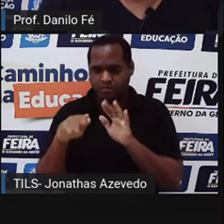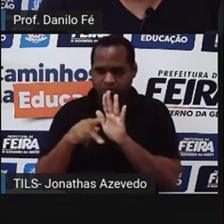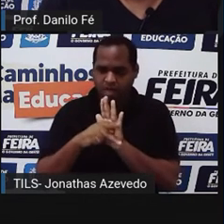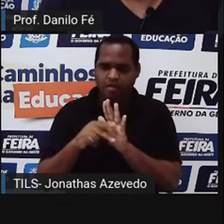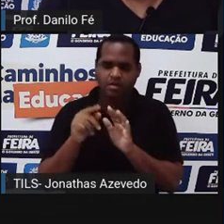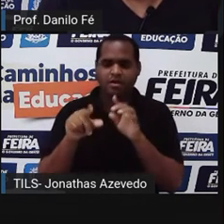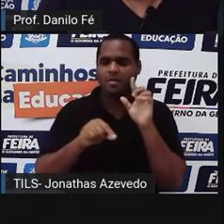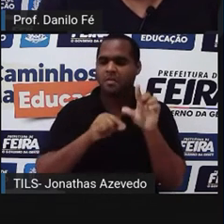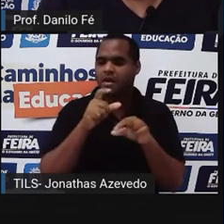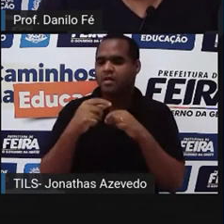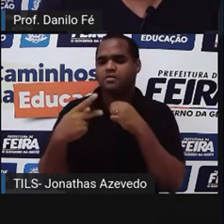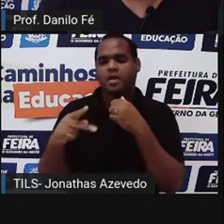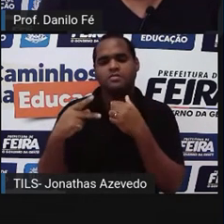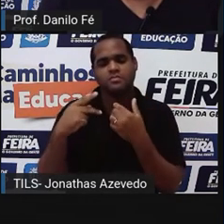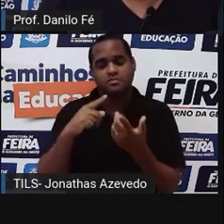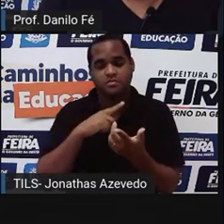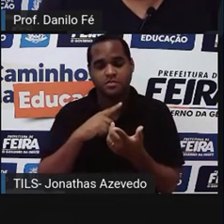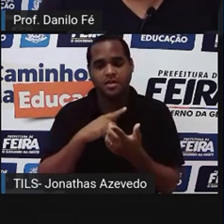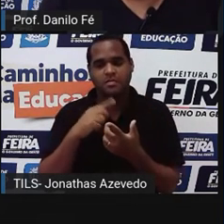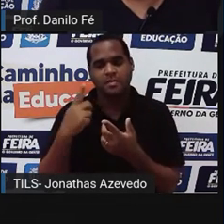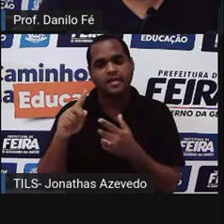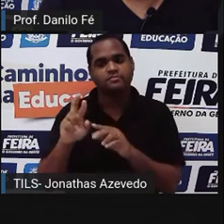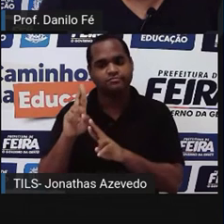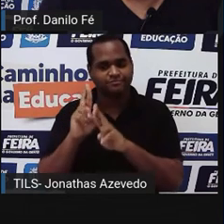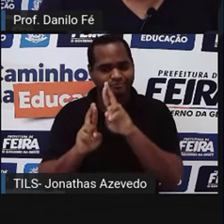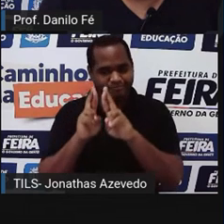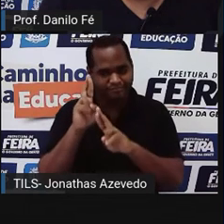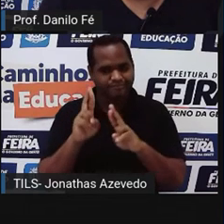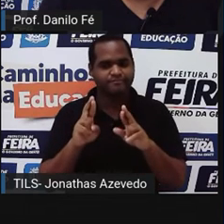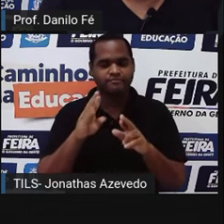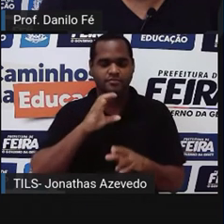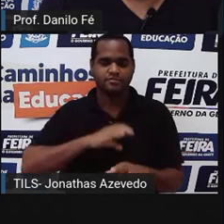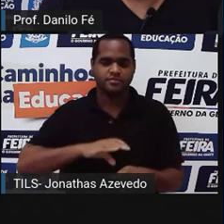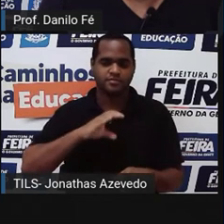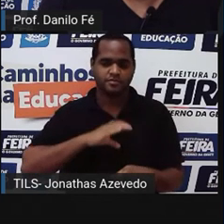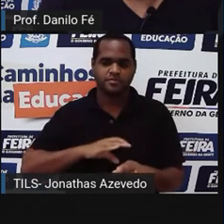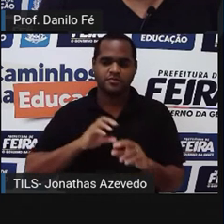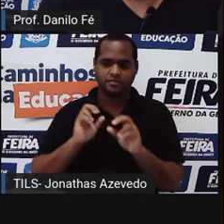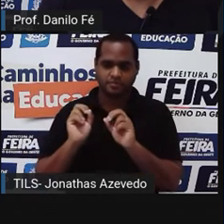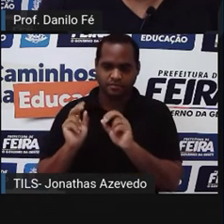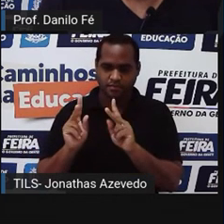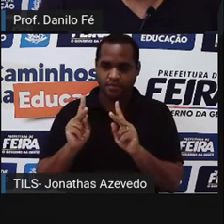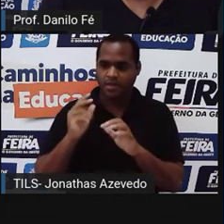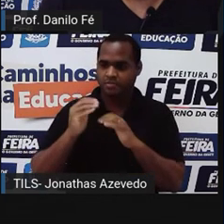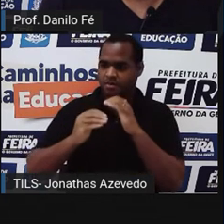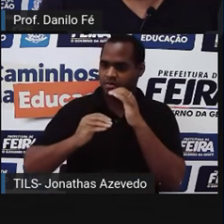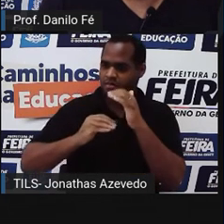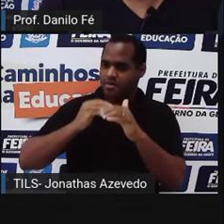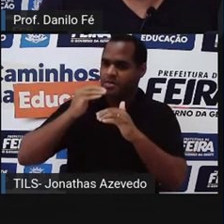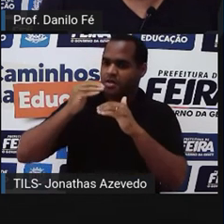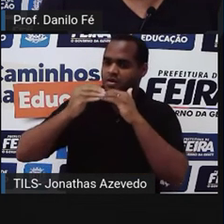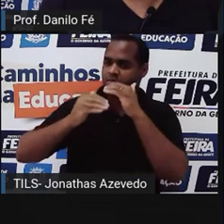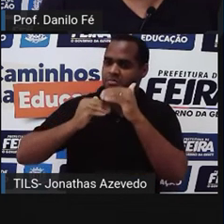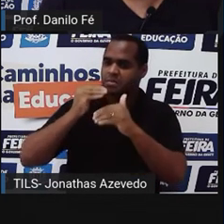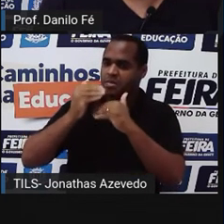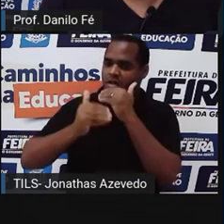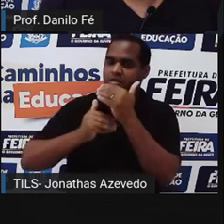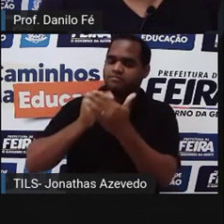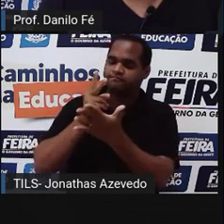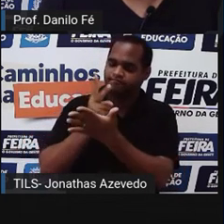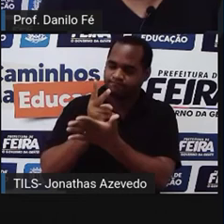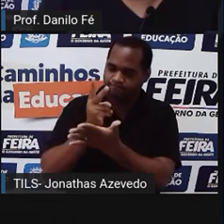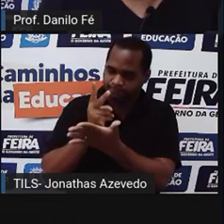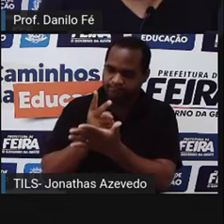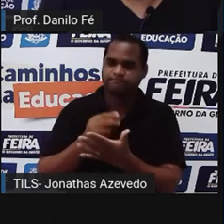por opção. Mas as cortes portuguesas aumentavam cada vez mais a pressão